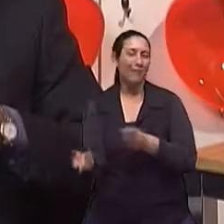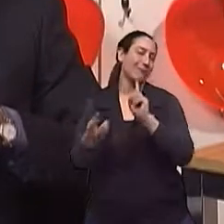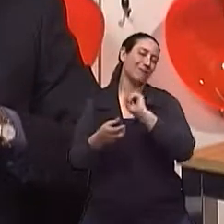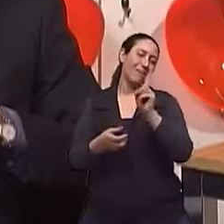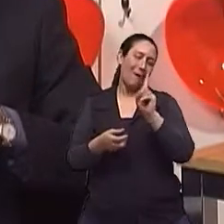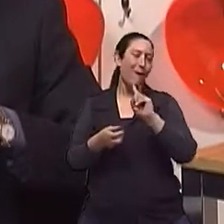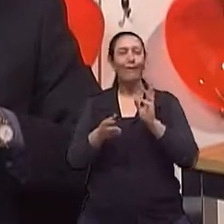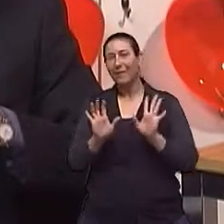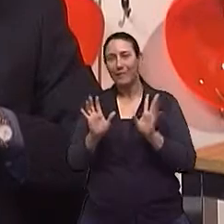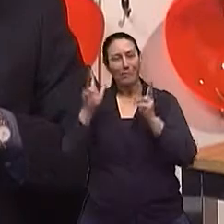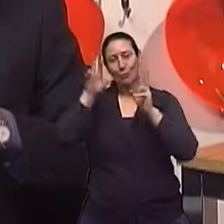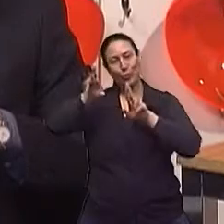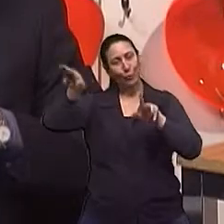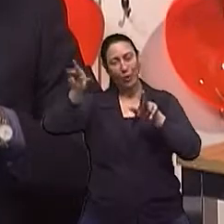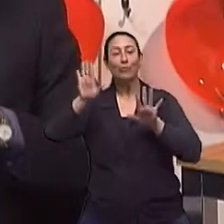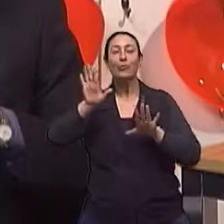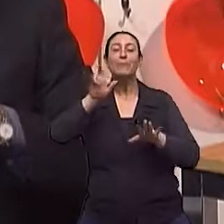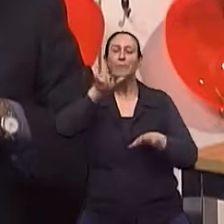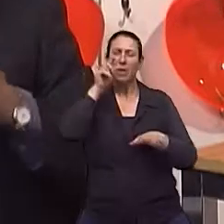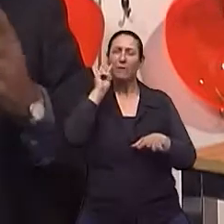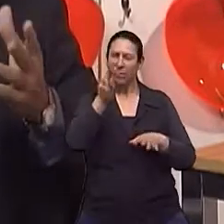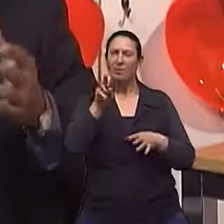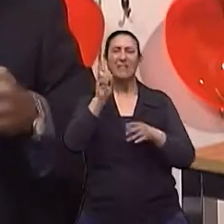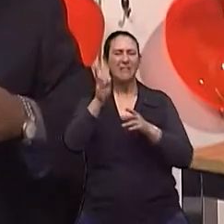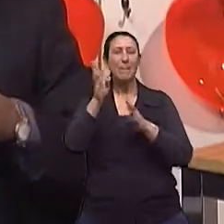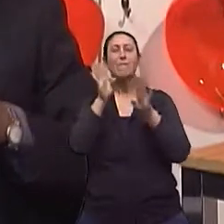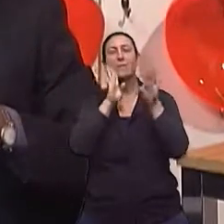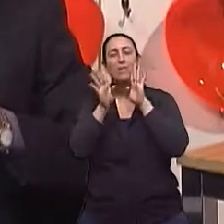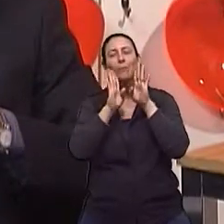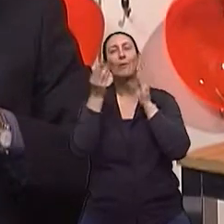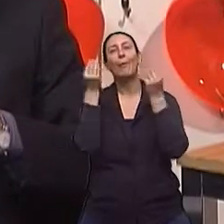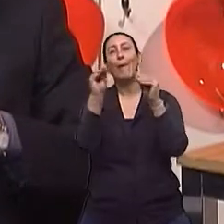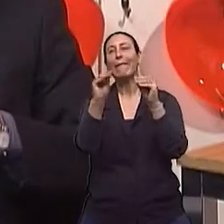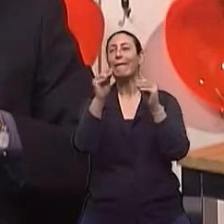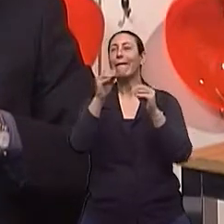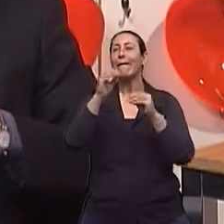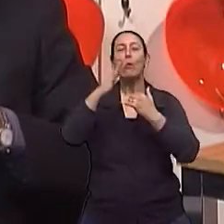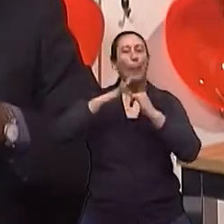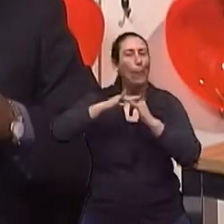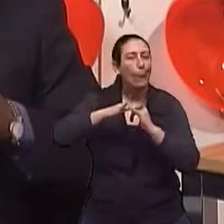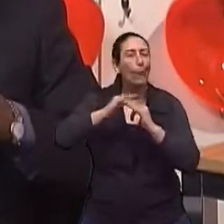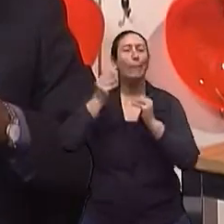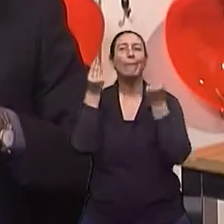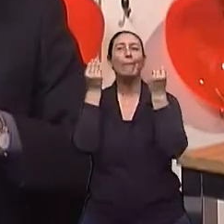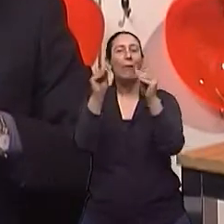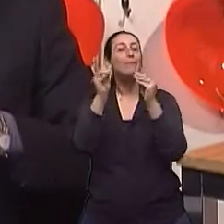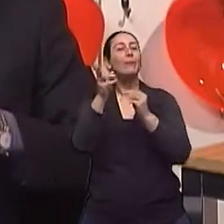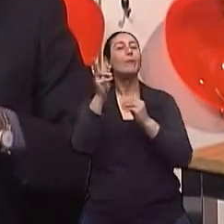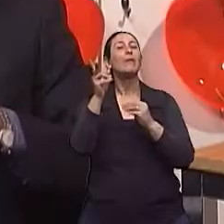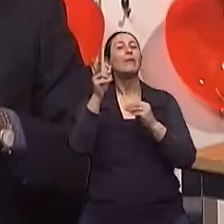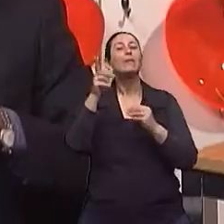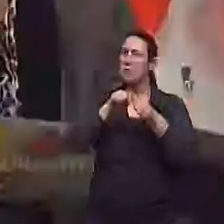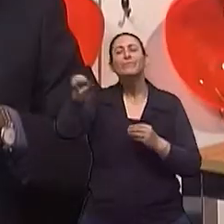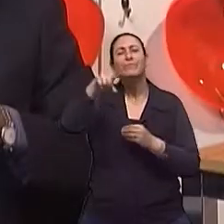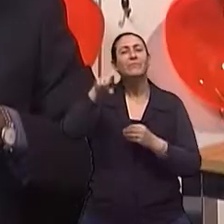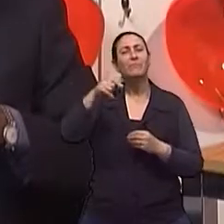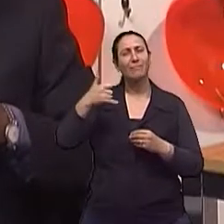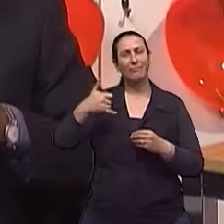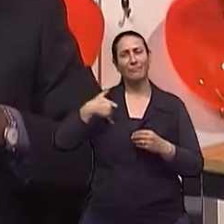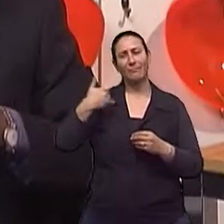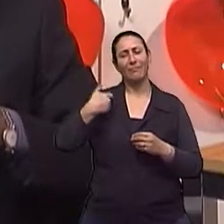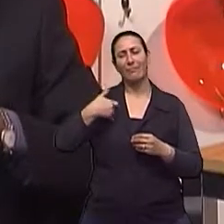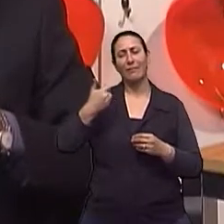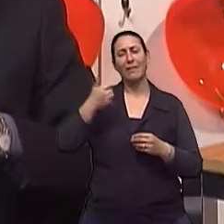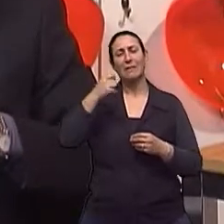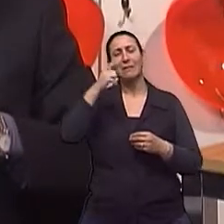praticamente, vídeos postados no Facebook, via YouTube ou outras fontes, mostrando idosos com próximo